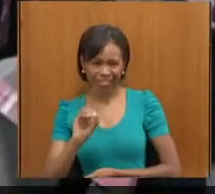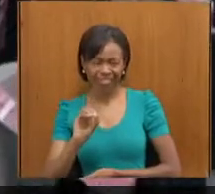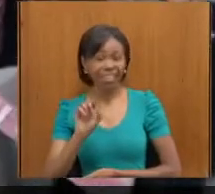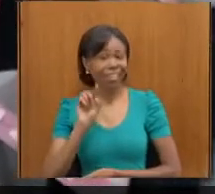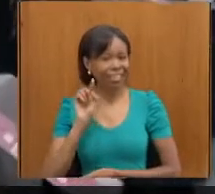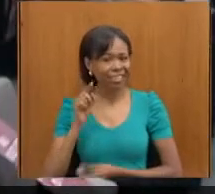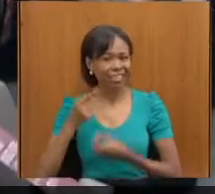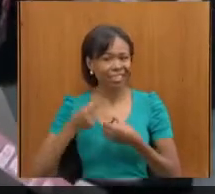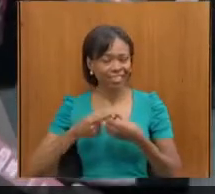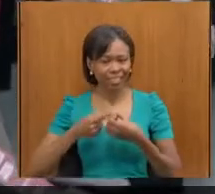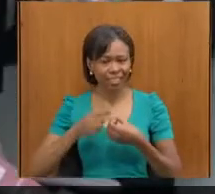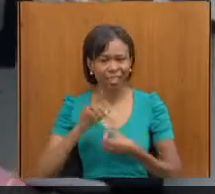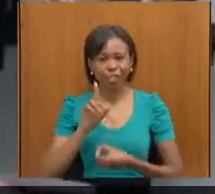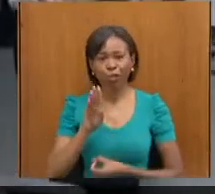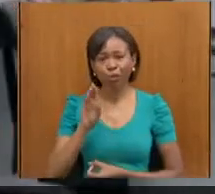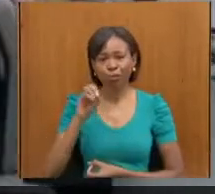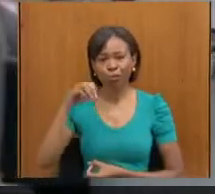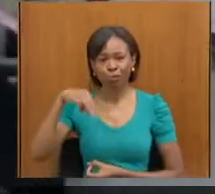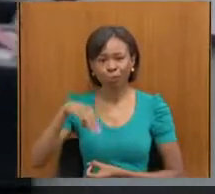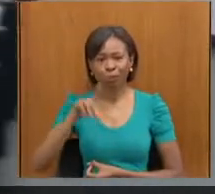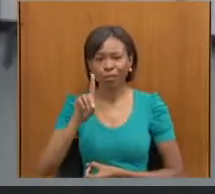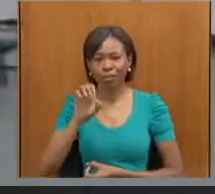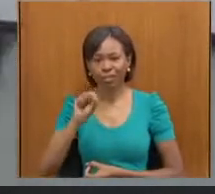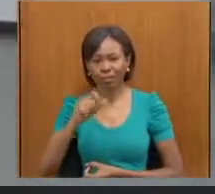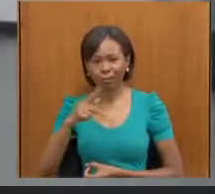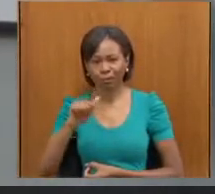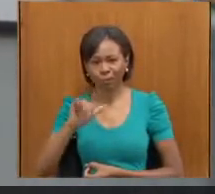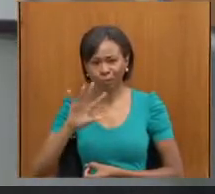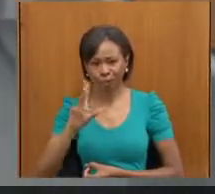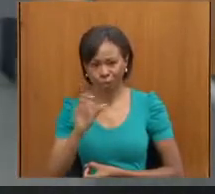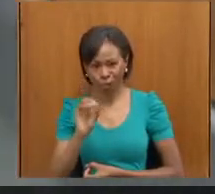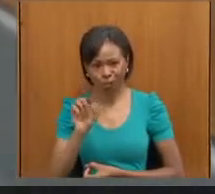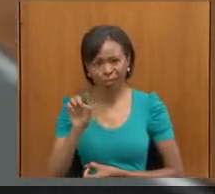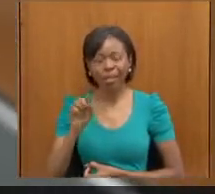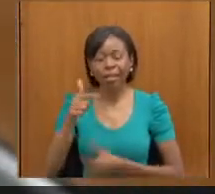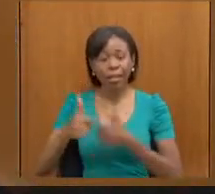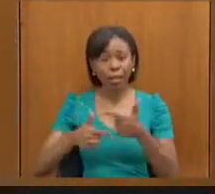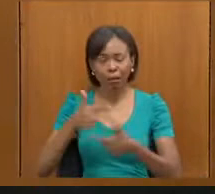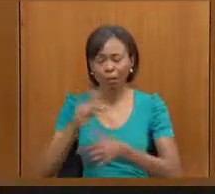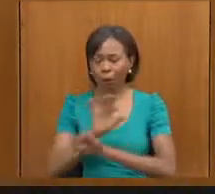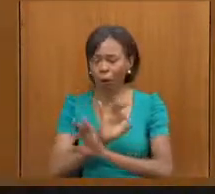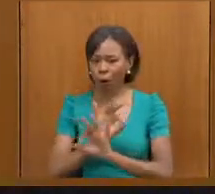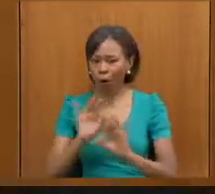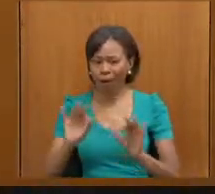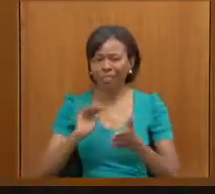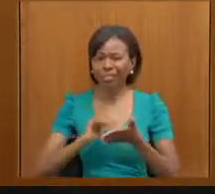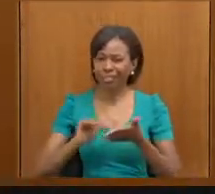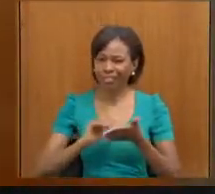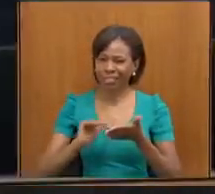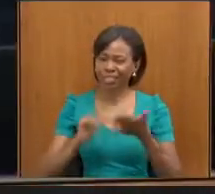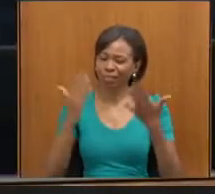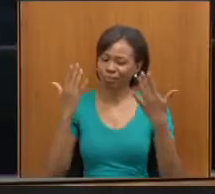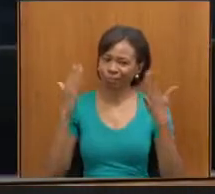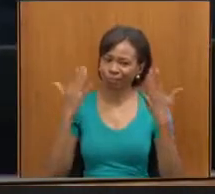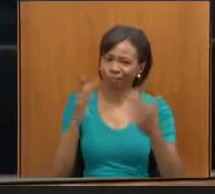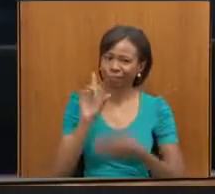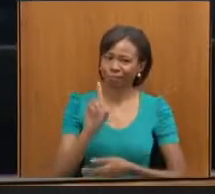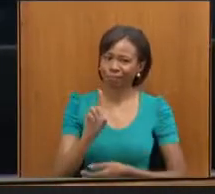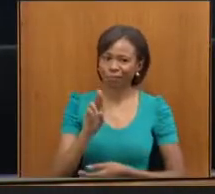um grande amigo, que vem fazendo um trabalho maravilhoso aí como subsecretário de Direitos Humanos, uma salva de palmas para o Duílio.